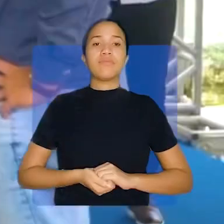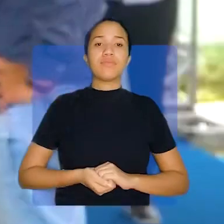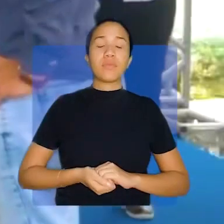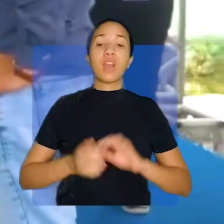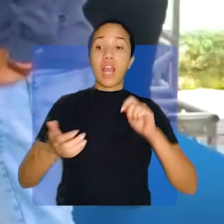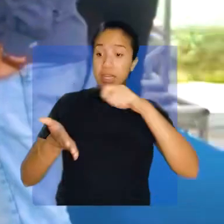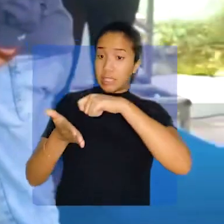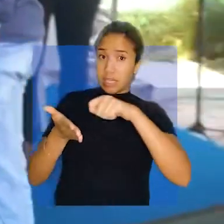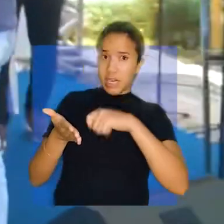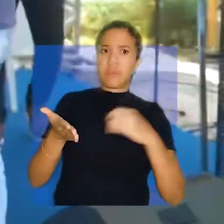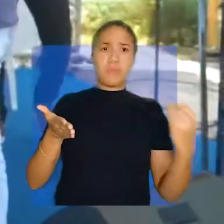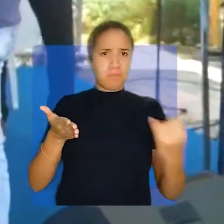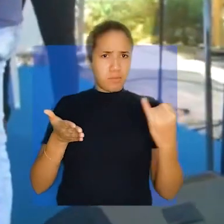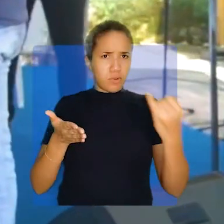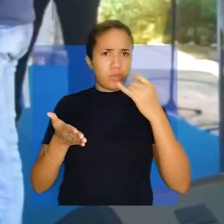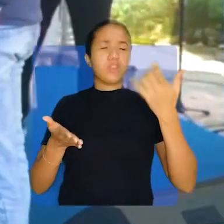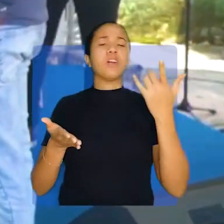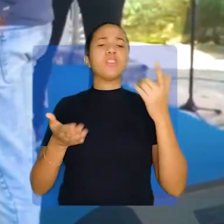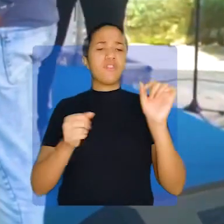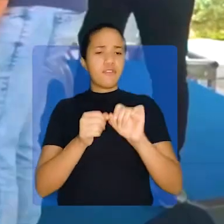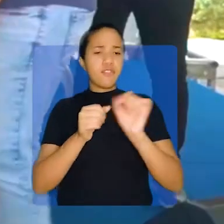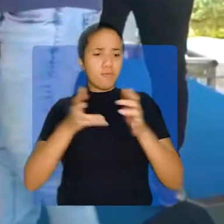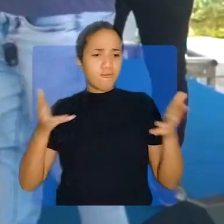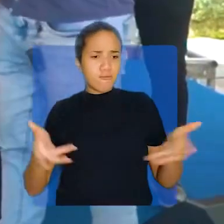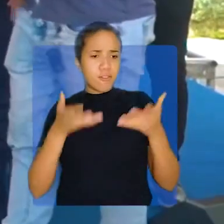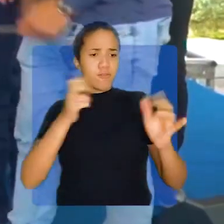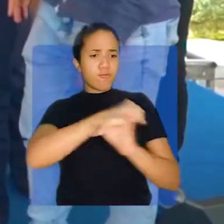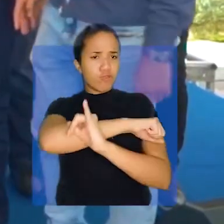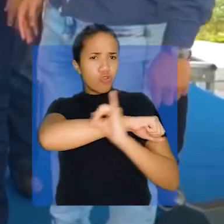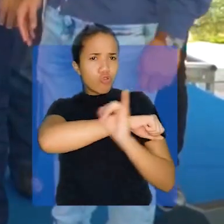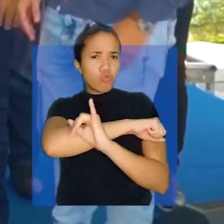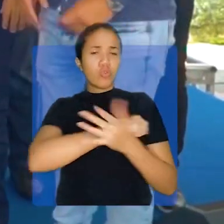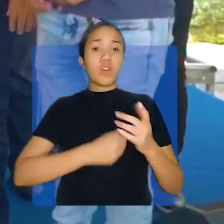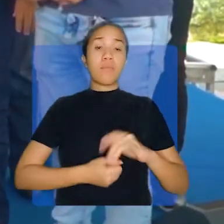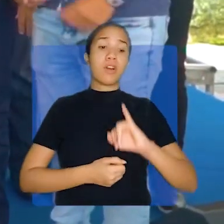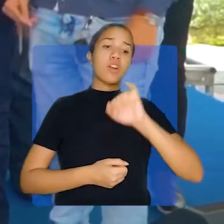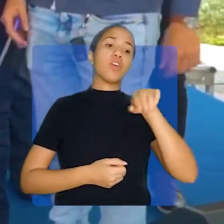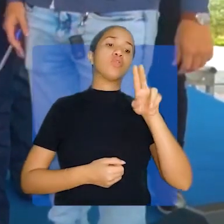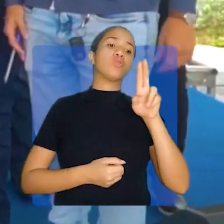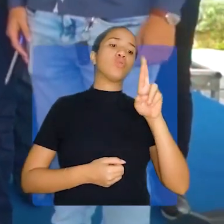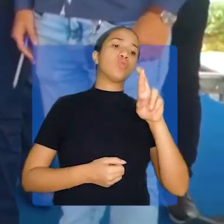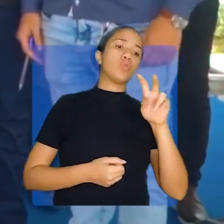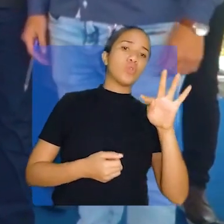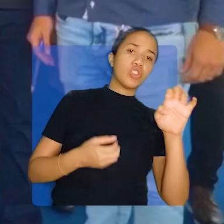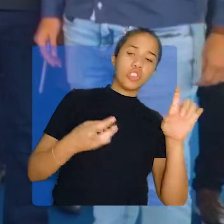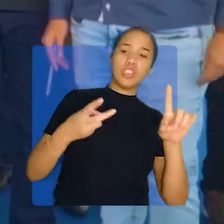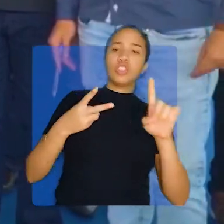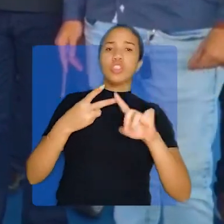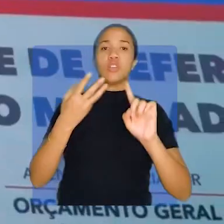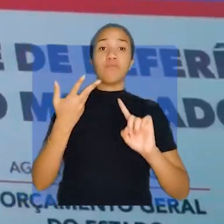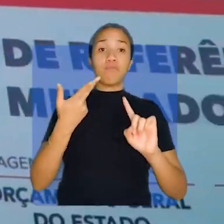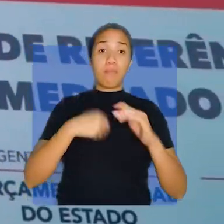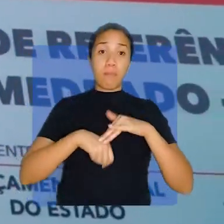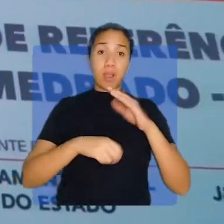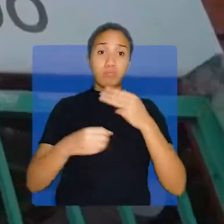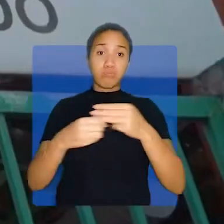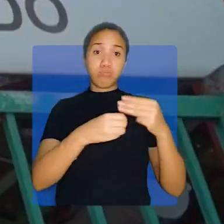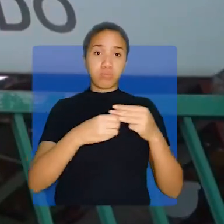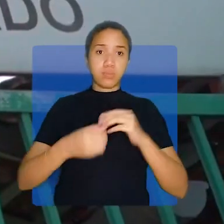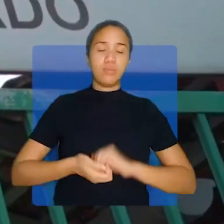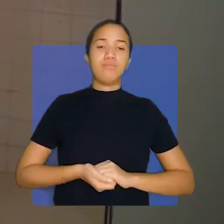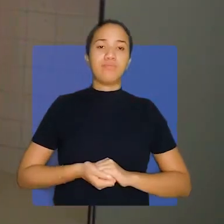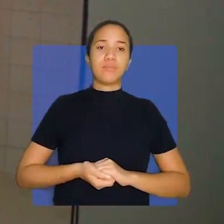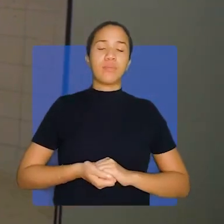foram firmados para levar investimentos de infraestrutura para Juruti, Primavera e Santa Maria do Pará. A unidade